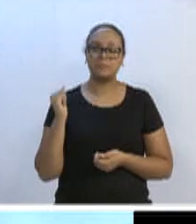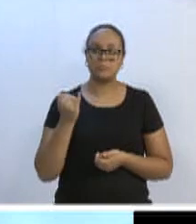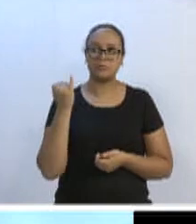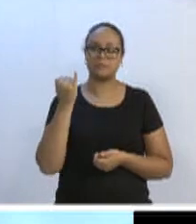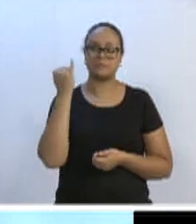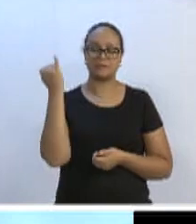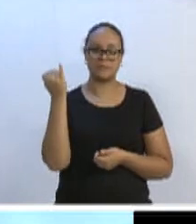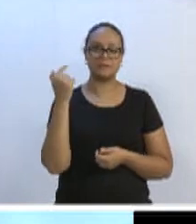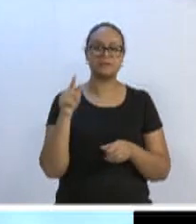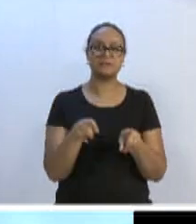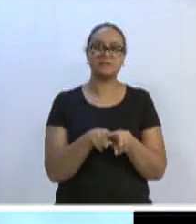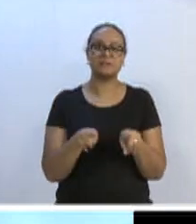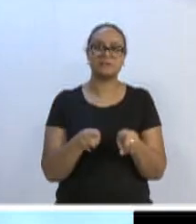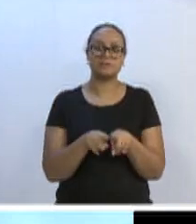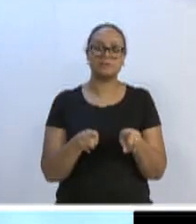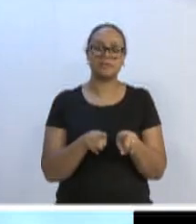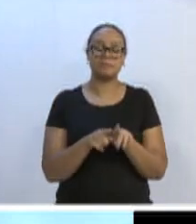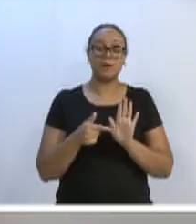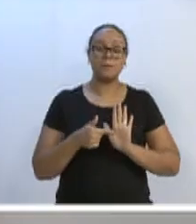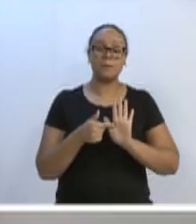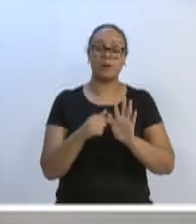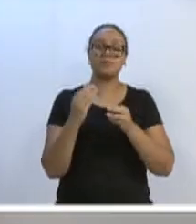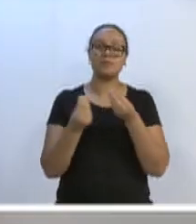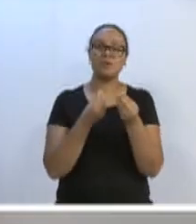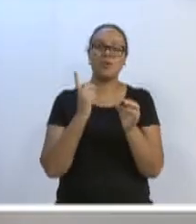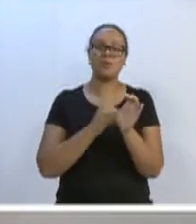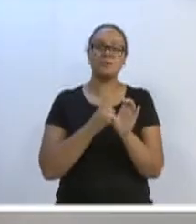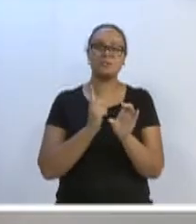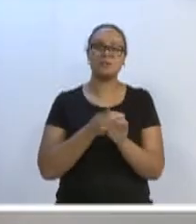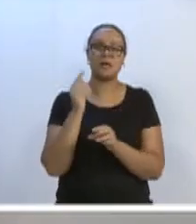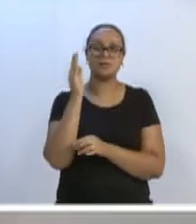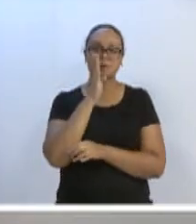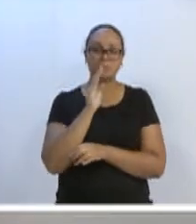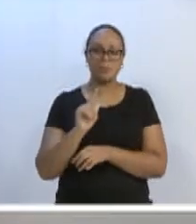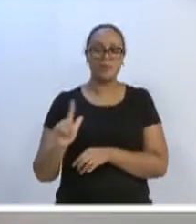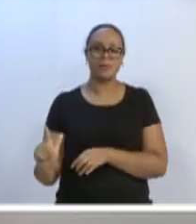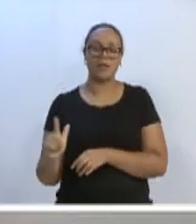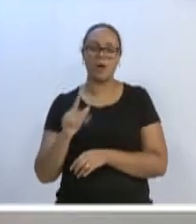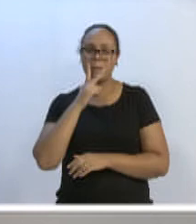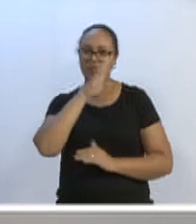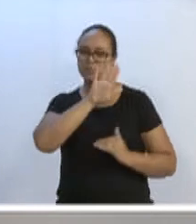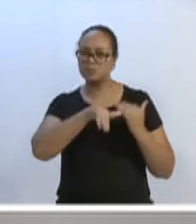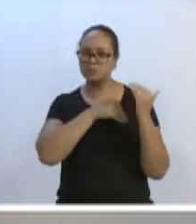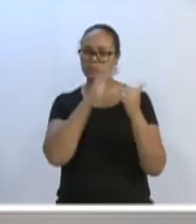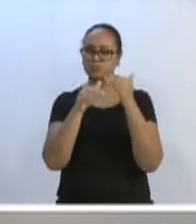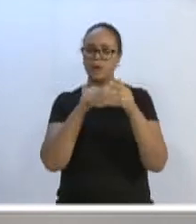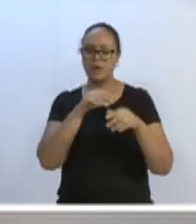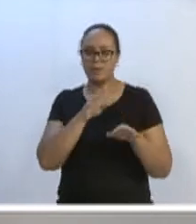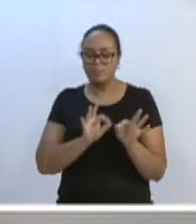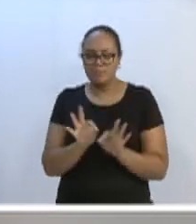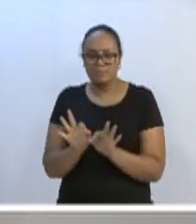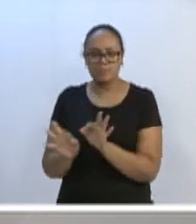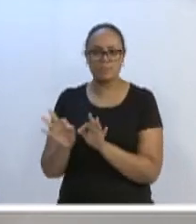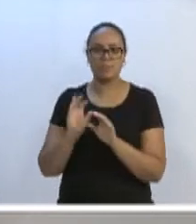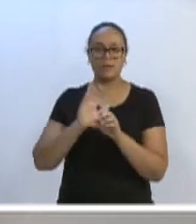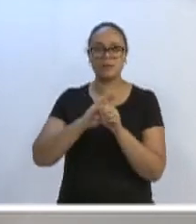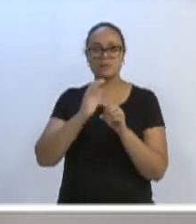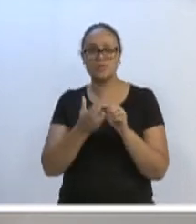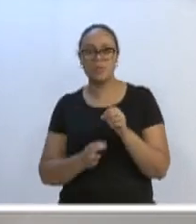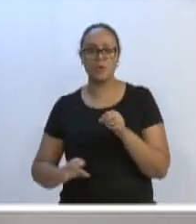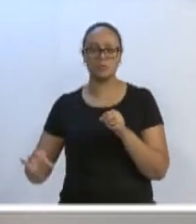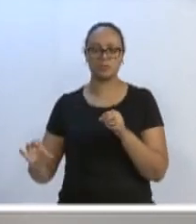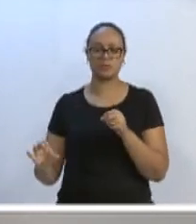o quanto a cidade de Blumenau avançou com relação ao tratamento de esgoto, que estávamos com 4% e até o final desse ano com certeza